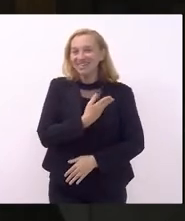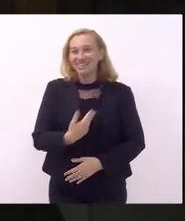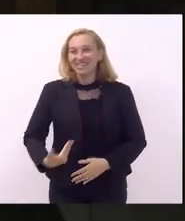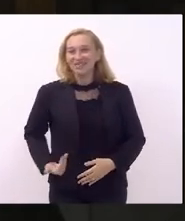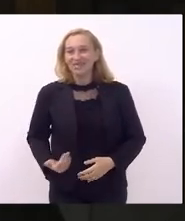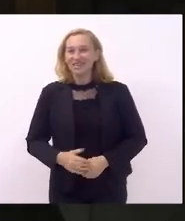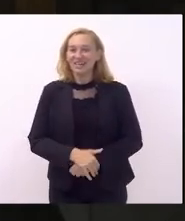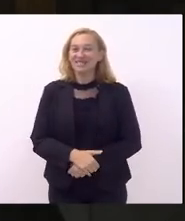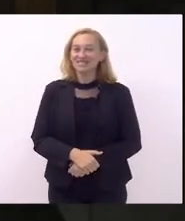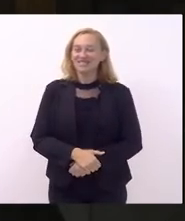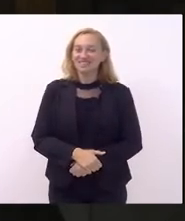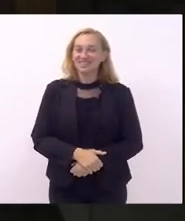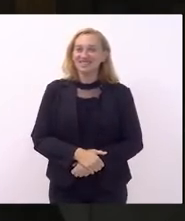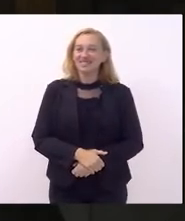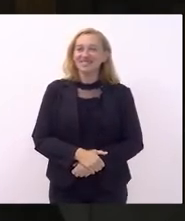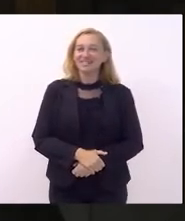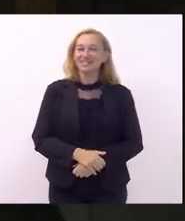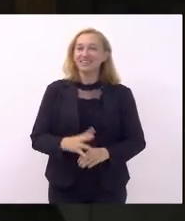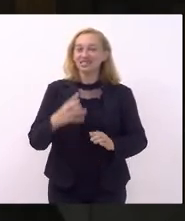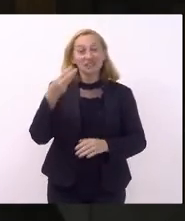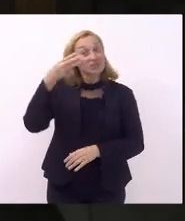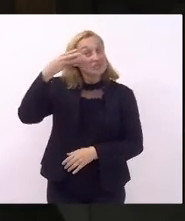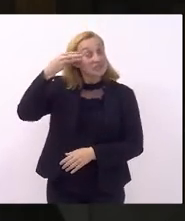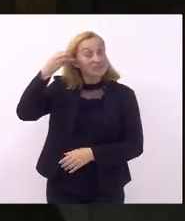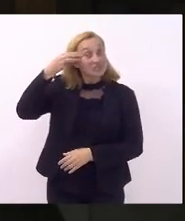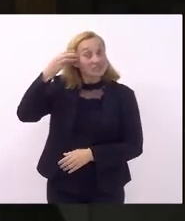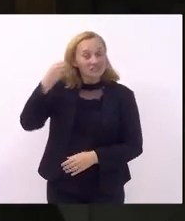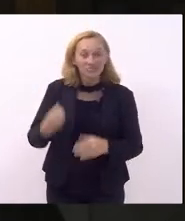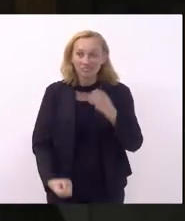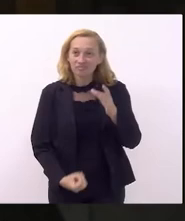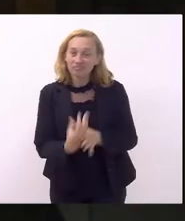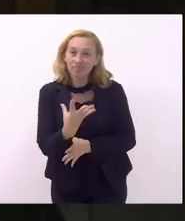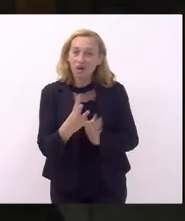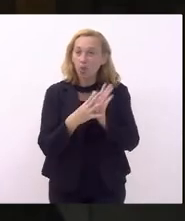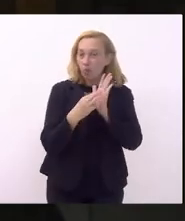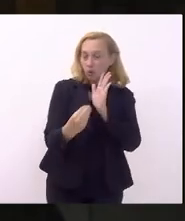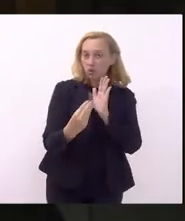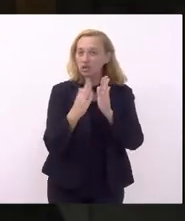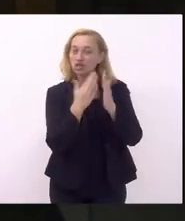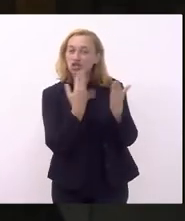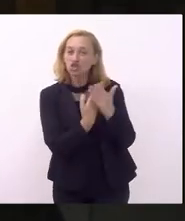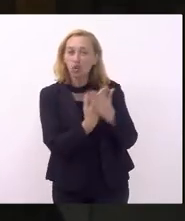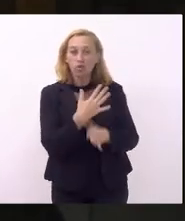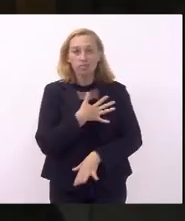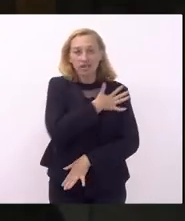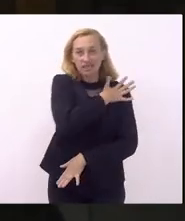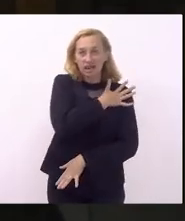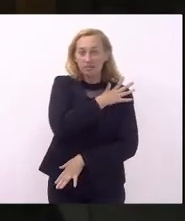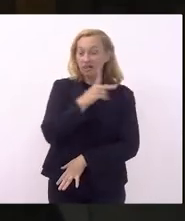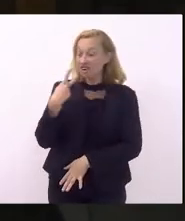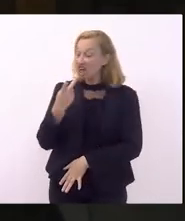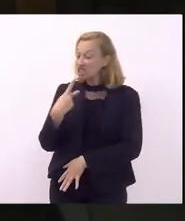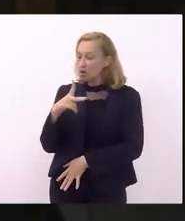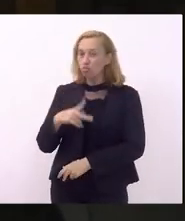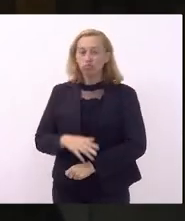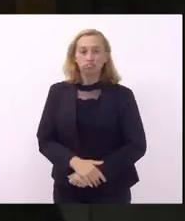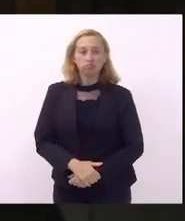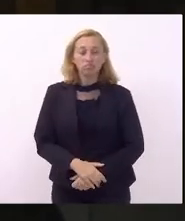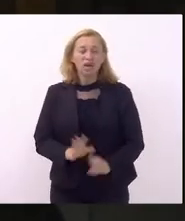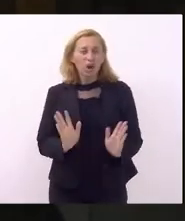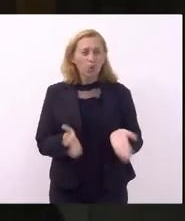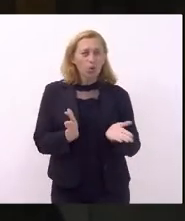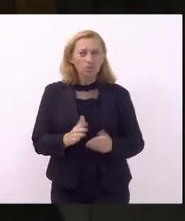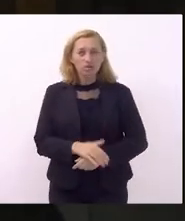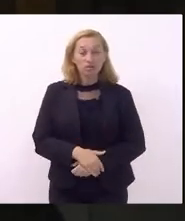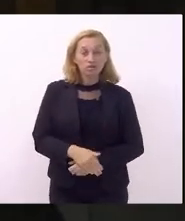assim foi com Wilson Witzel que tentou criar um modelinho de escola cívico-militar para chamar de seu e agora